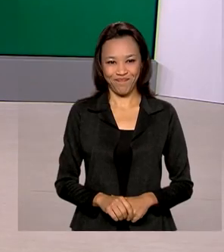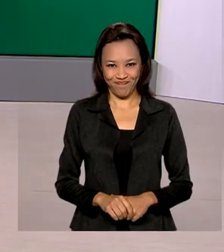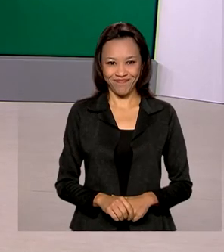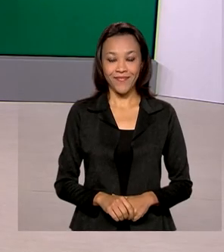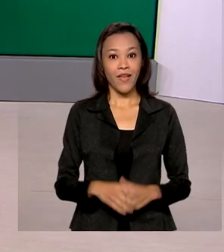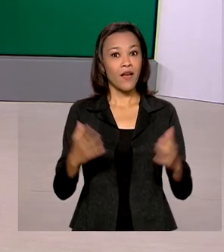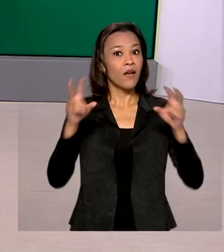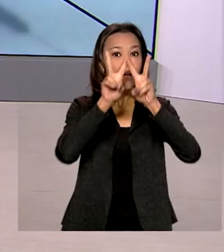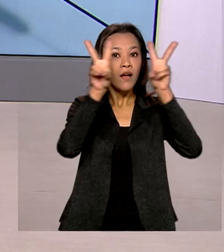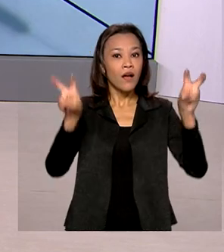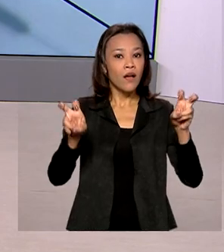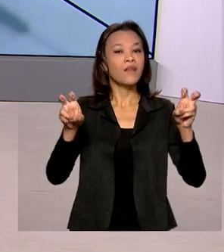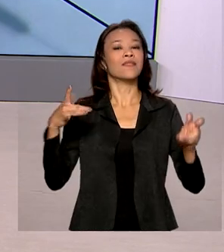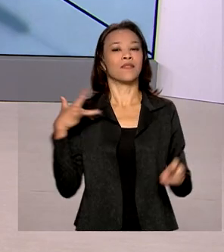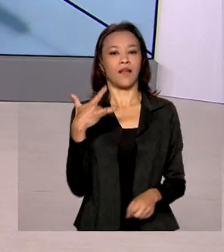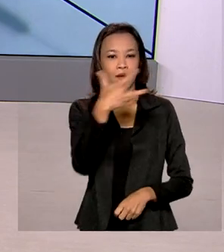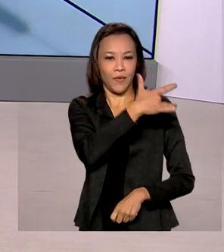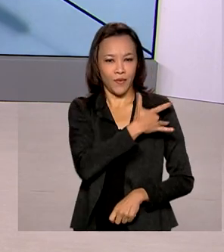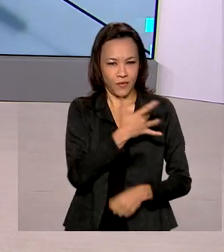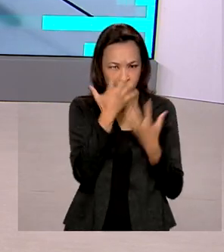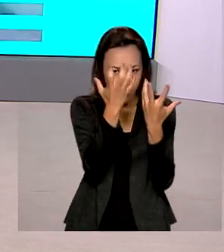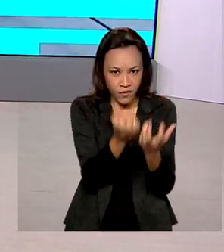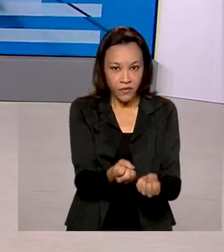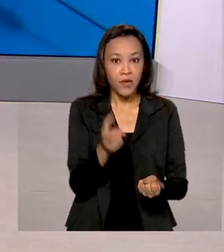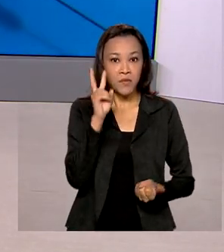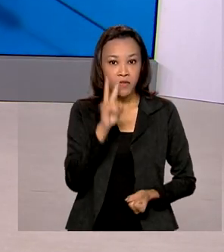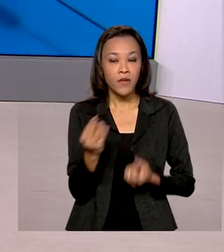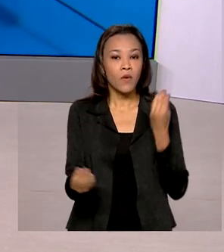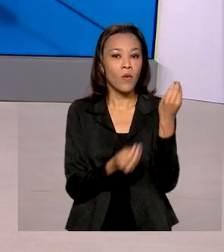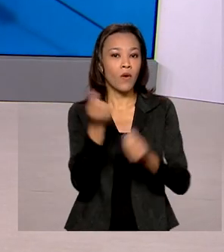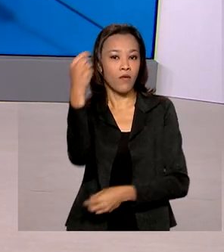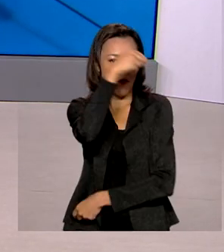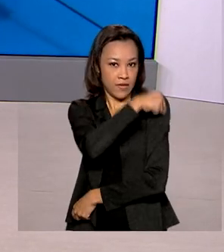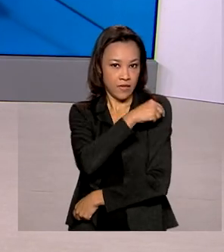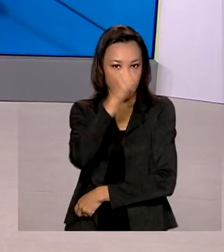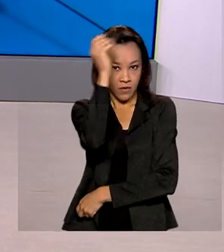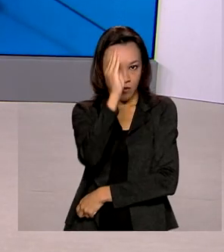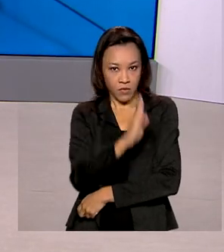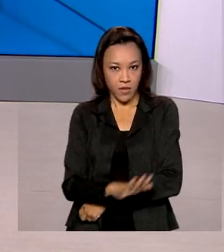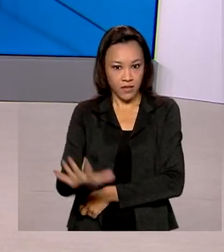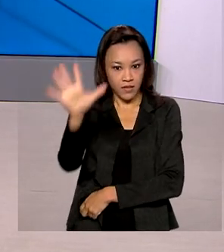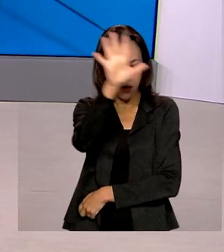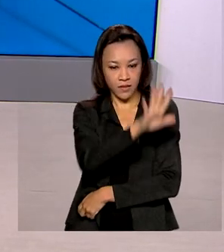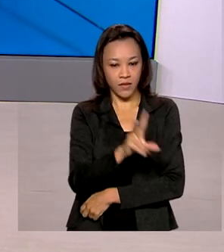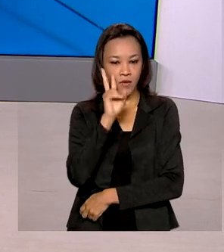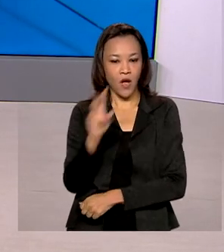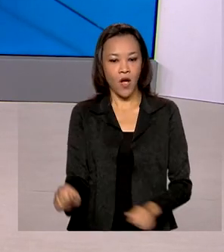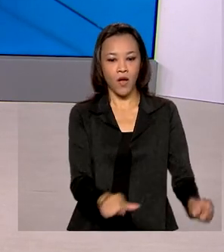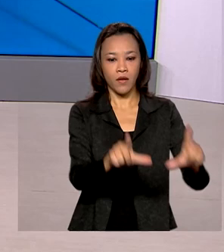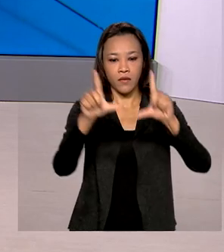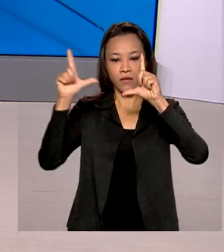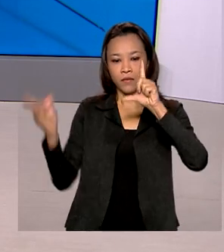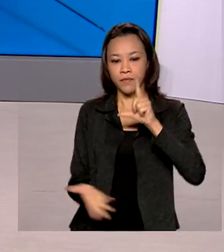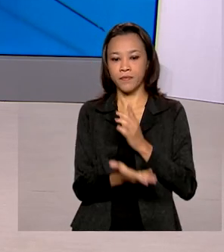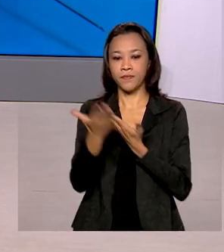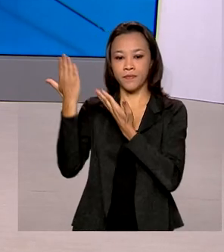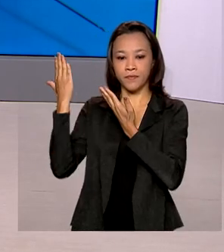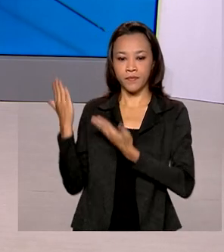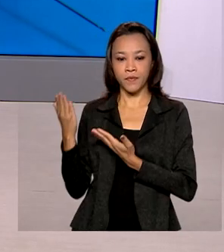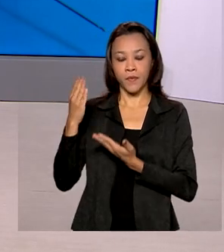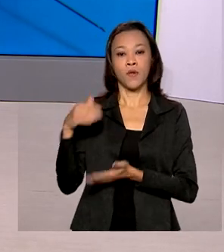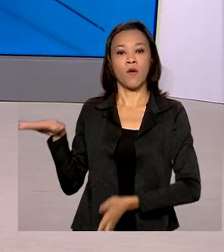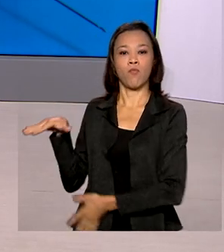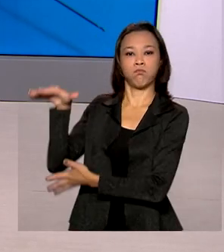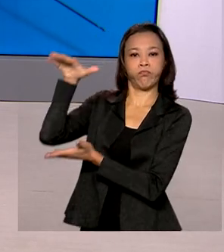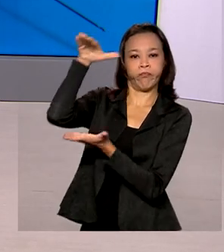Nosso assunto agora é saúde. Vamos ver como está a vacinação pelo país. Aqui no nosso telão, o Ministério da Saúde já distribuiu para todos